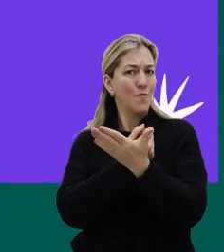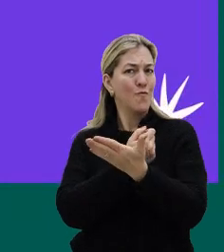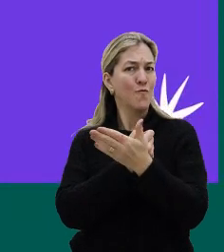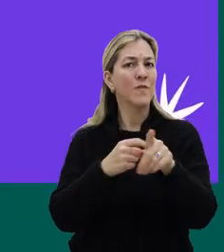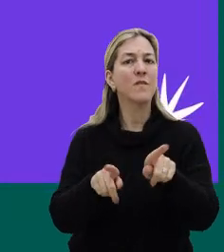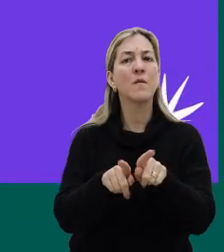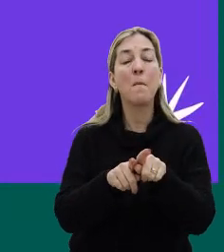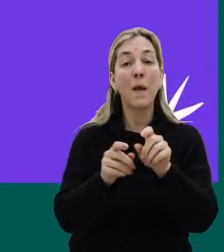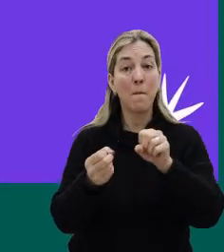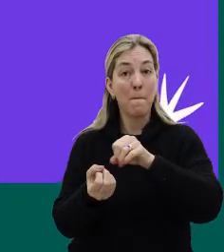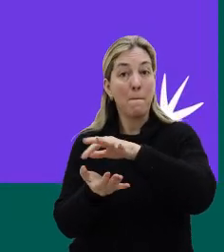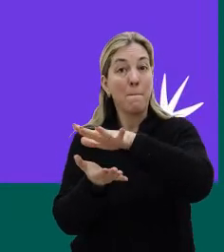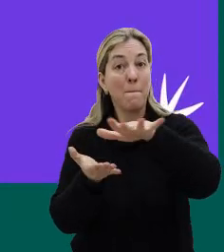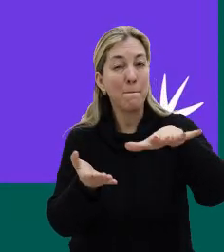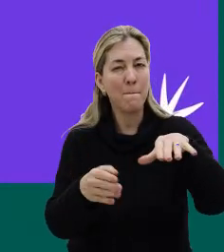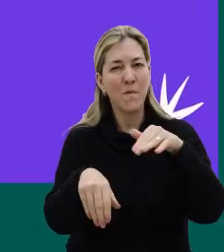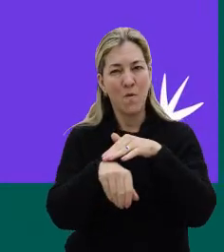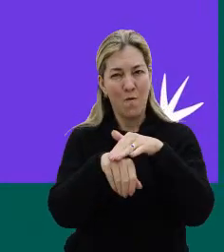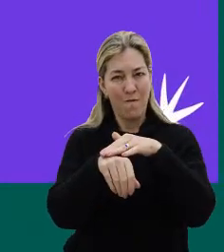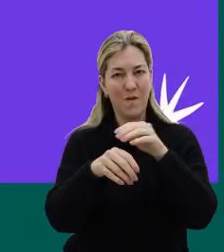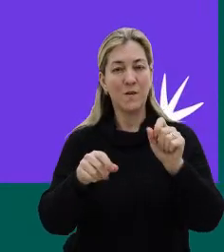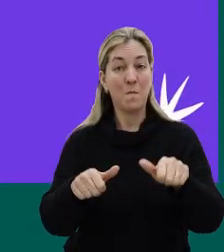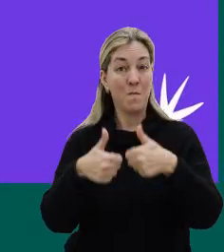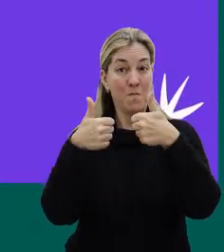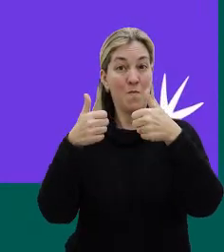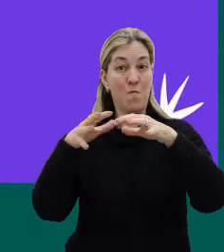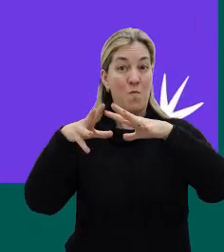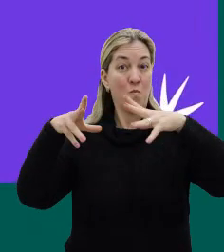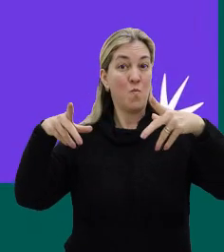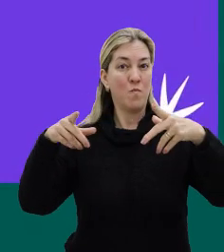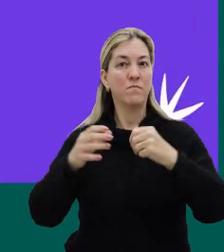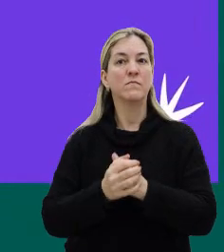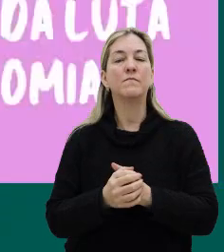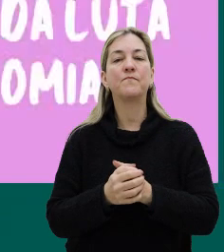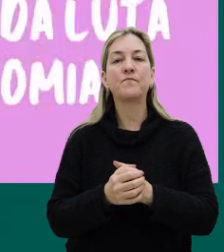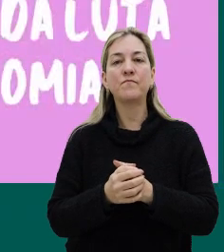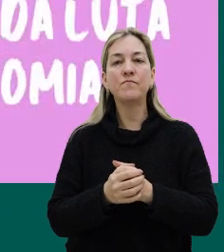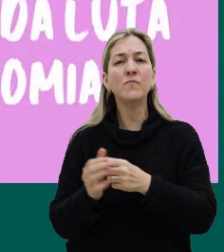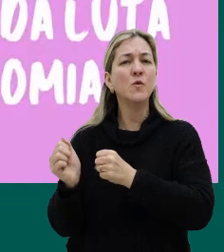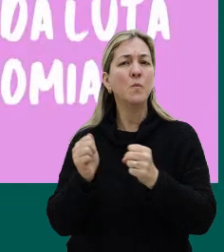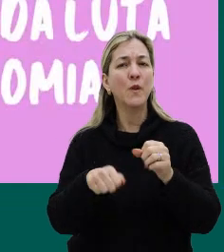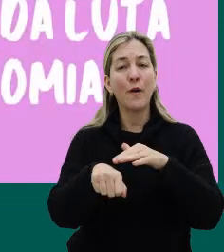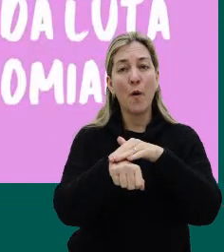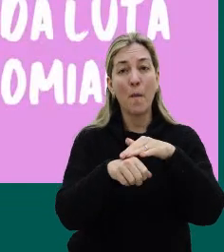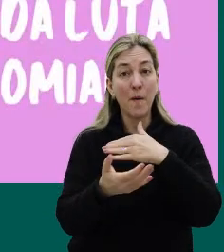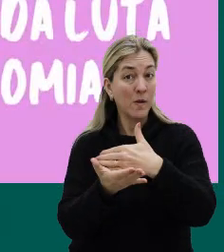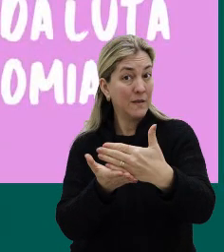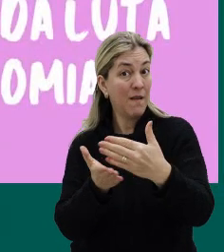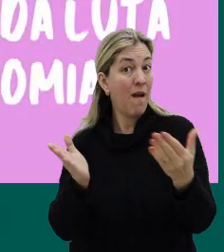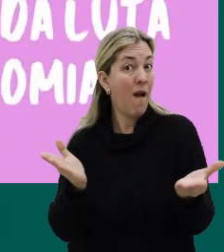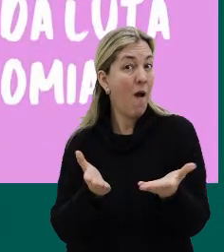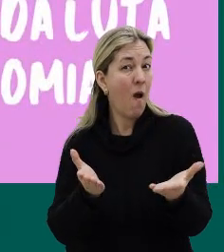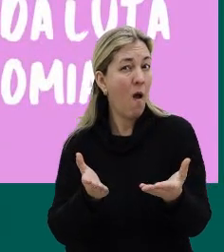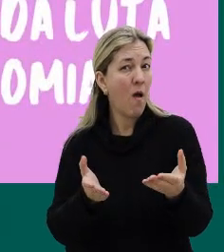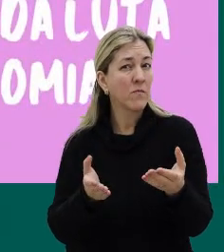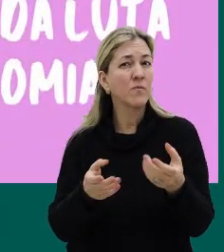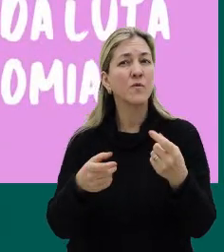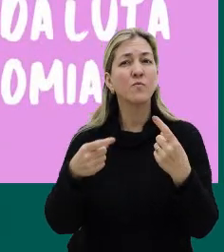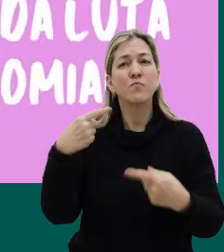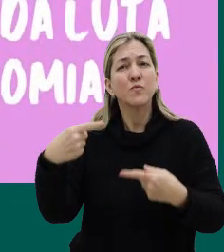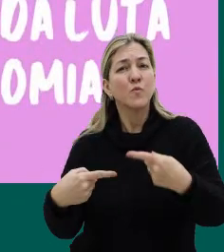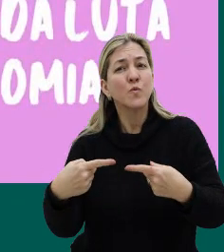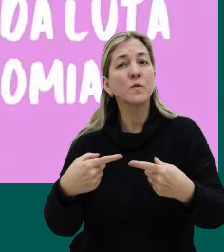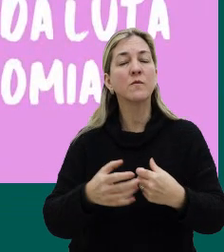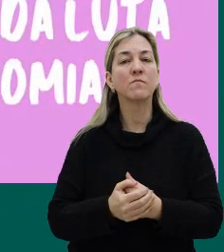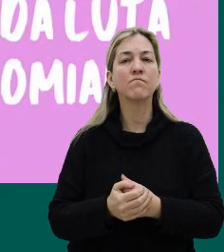também a ampliar a conversa. E, meninas, por onde é que a gente poderia começar essa nossa discussão?